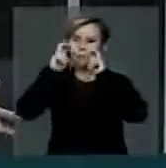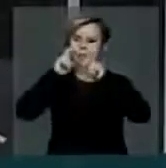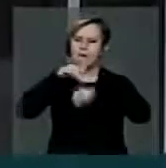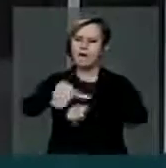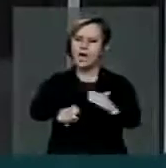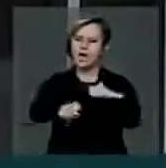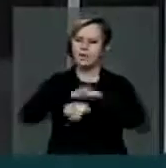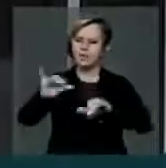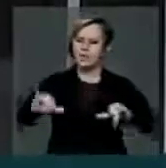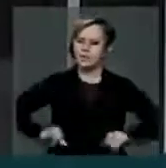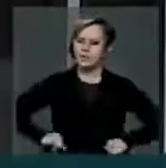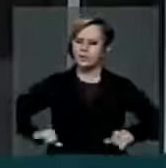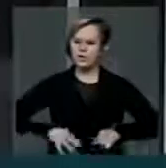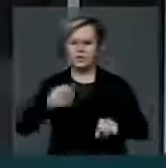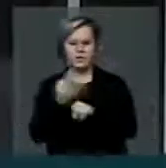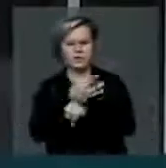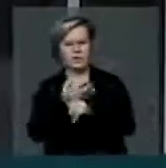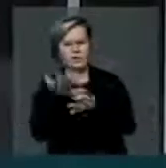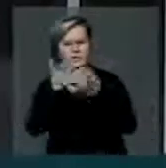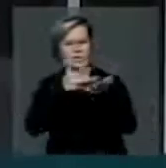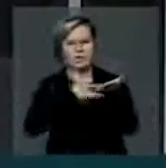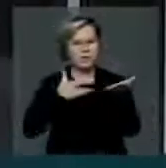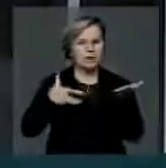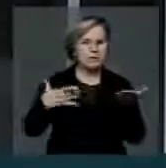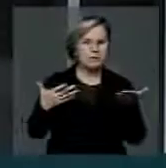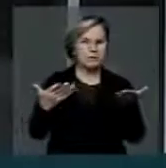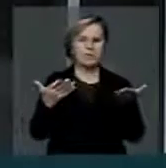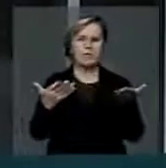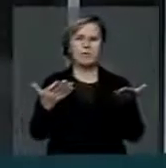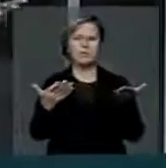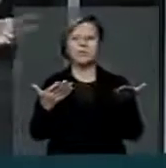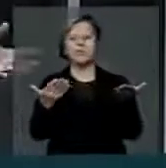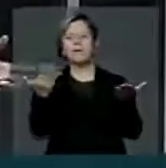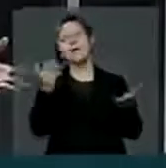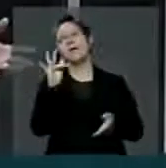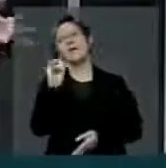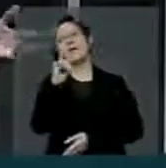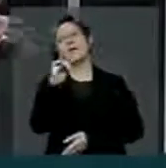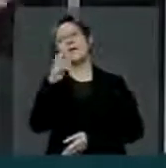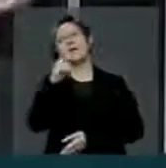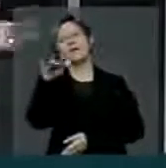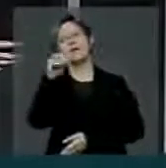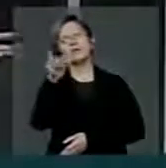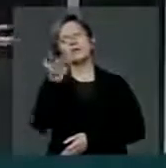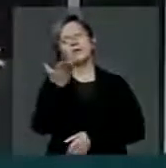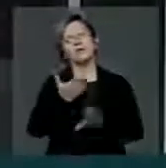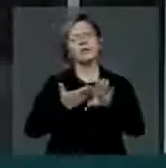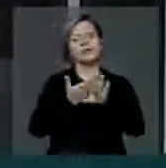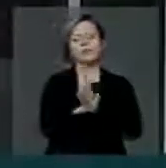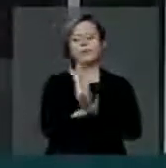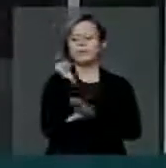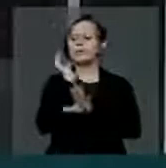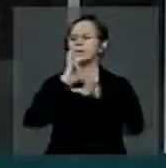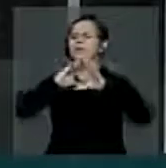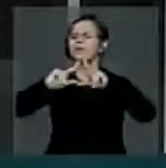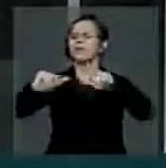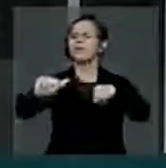ferida, gente querendo saúde, o Feliciano quer aprovar a cura gay.